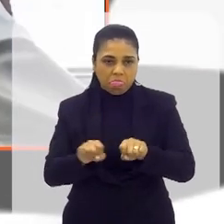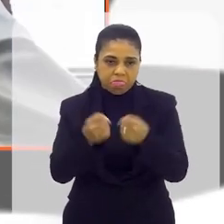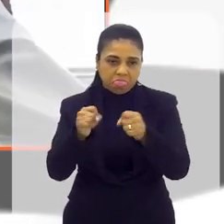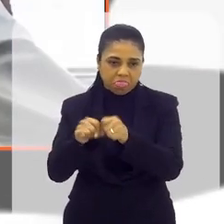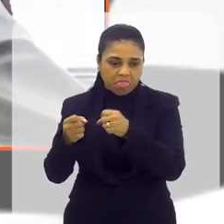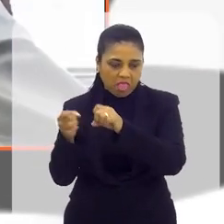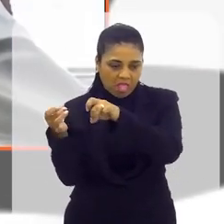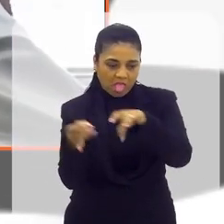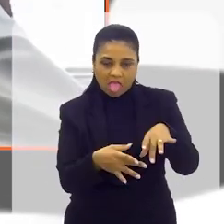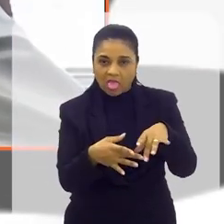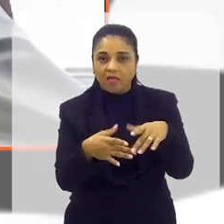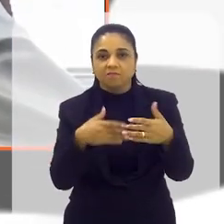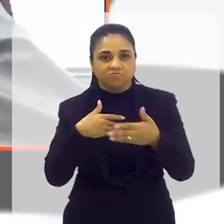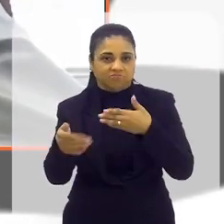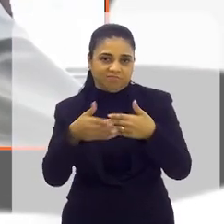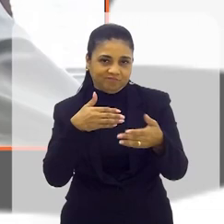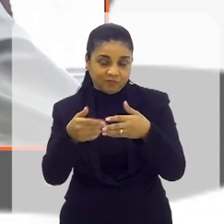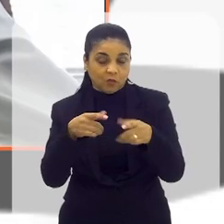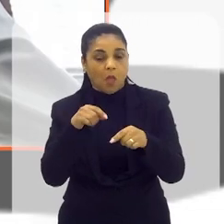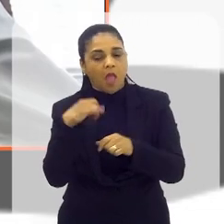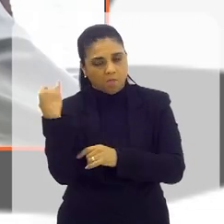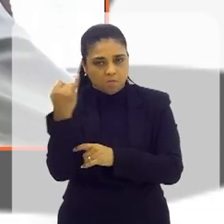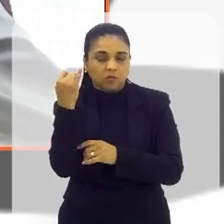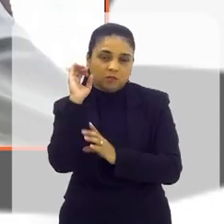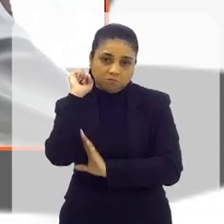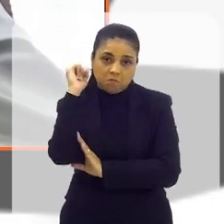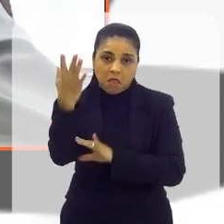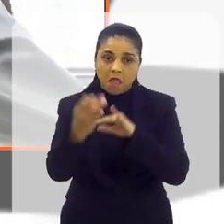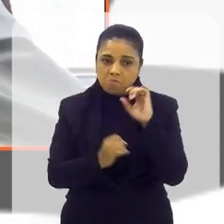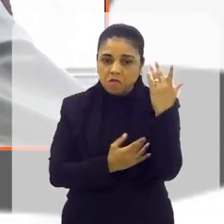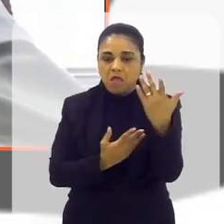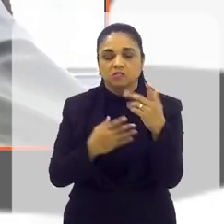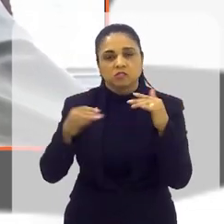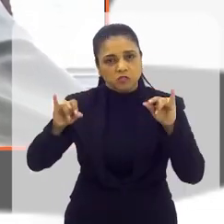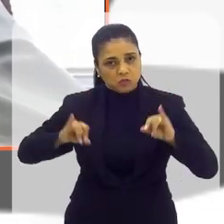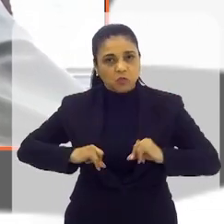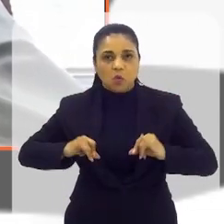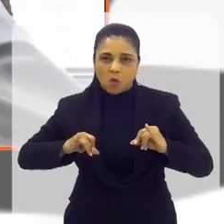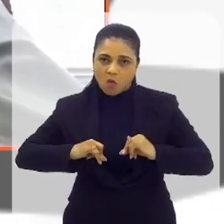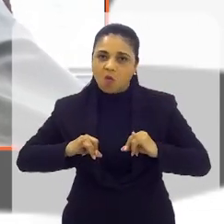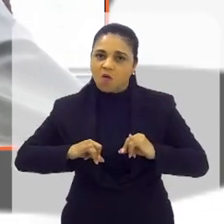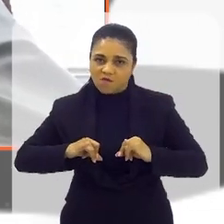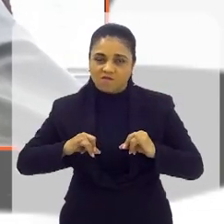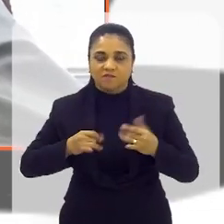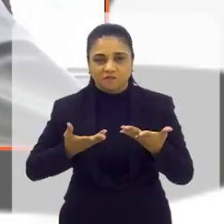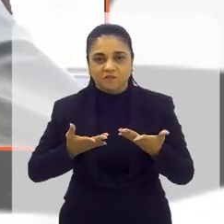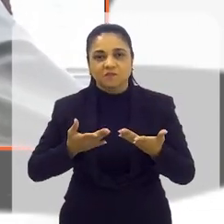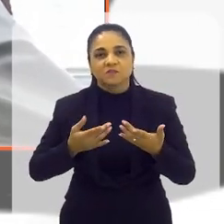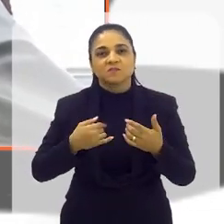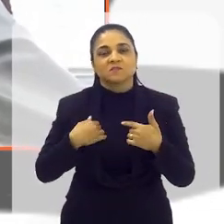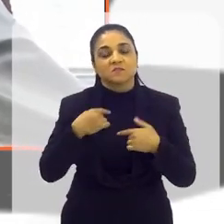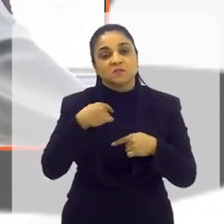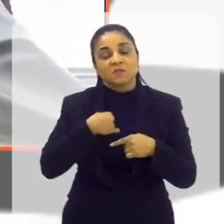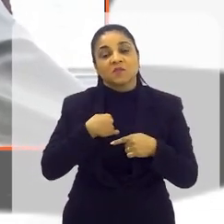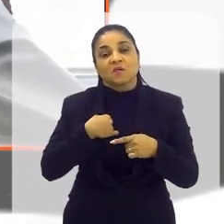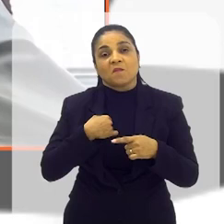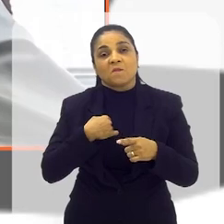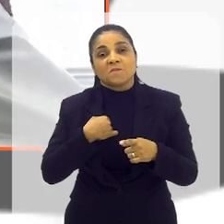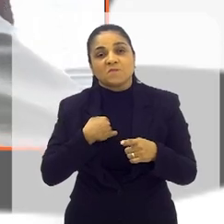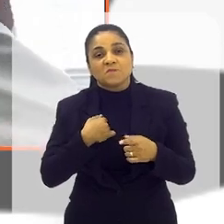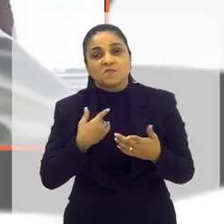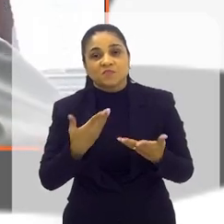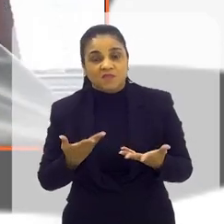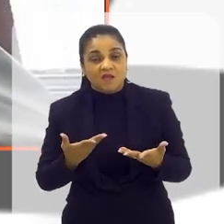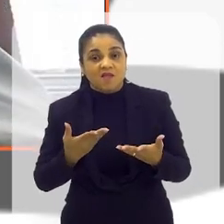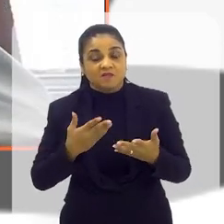e isso é muito, muito importante para o meio ambiente, que já sofre tanto com essas situações. Nós